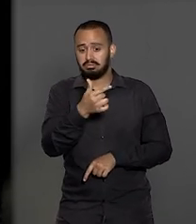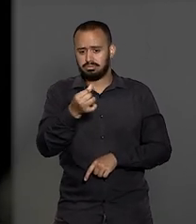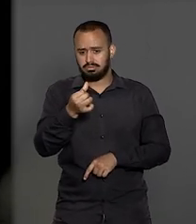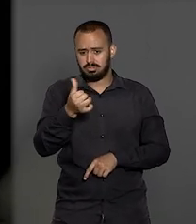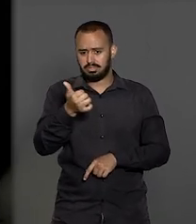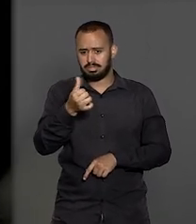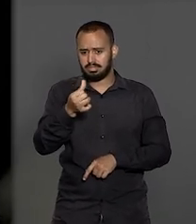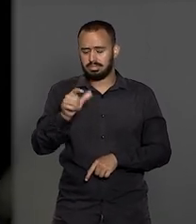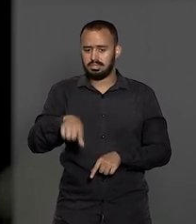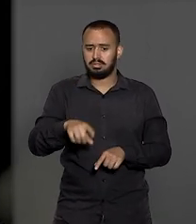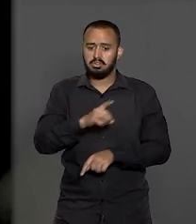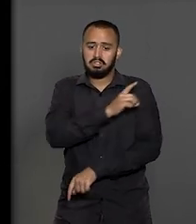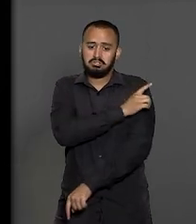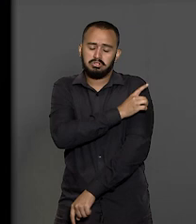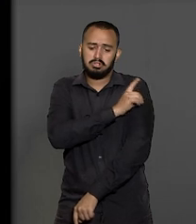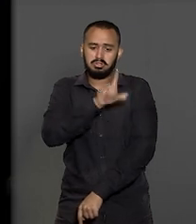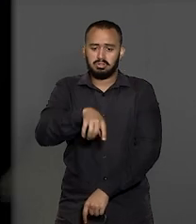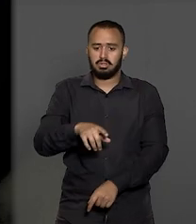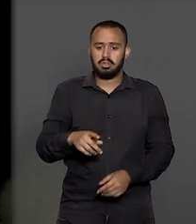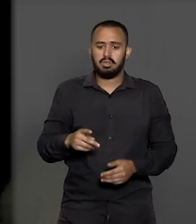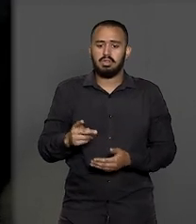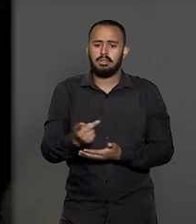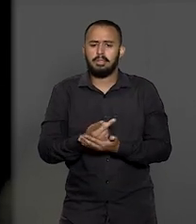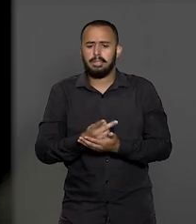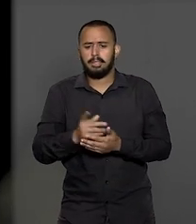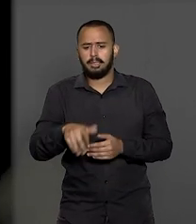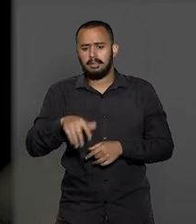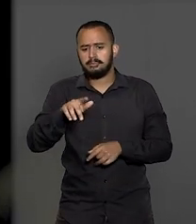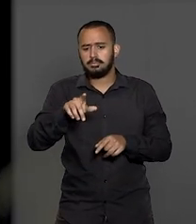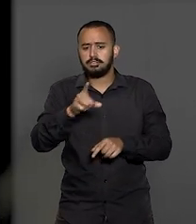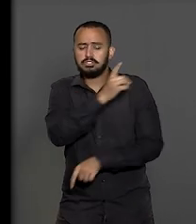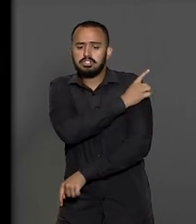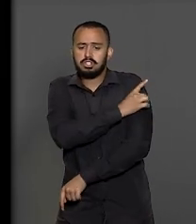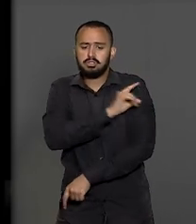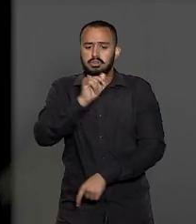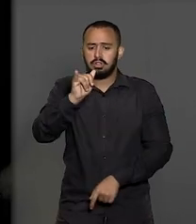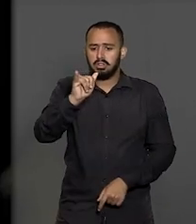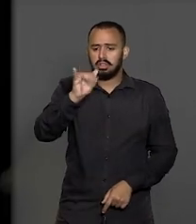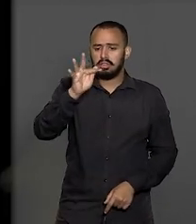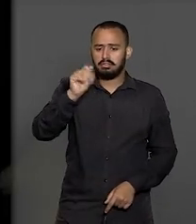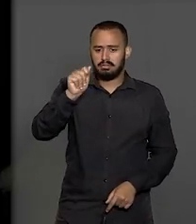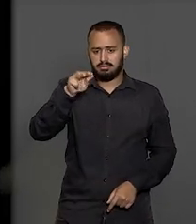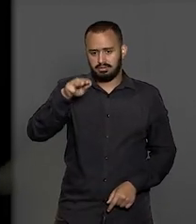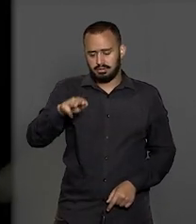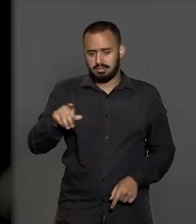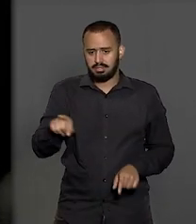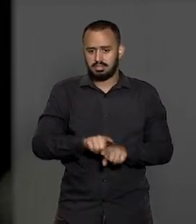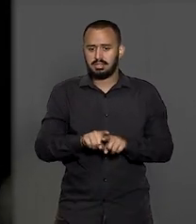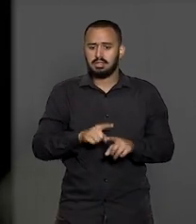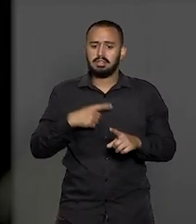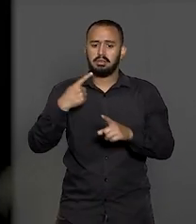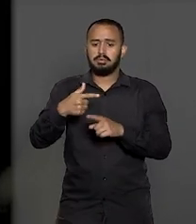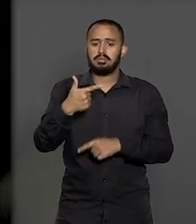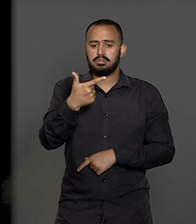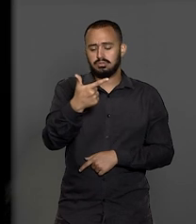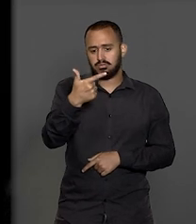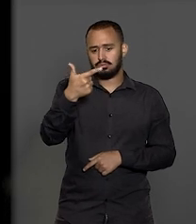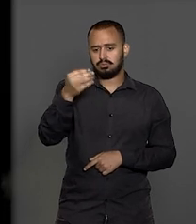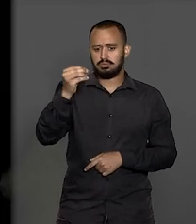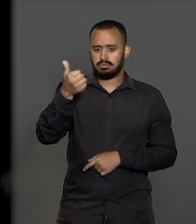da Escola Nacional de Formação e Aperfeiçoamento de Magistrados, a INFAM. No bienio 2018-2020,